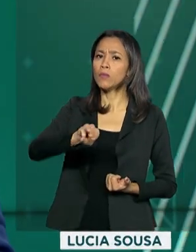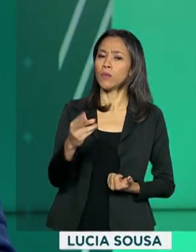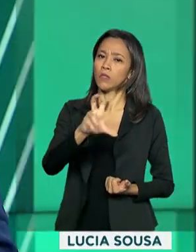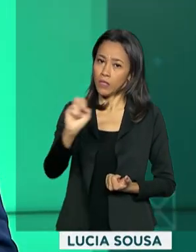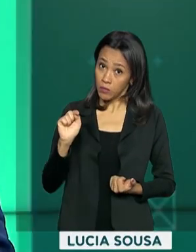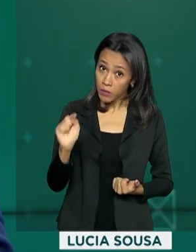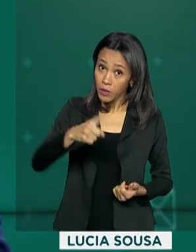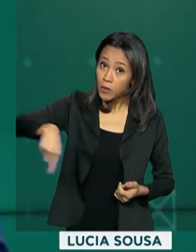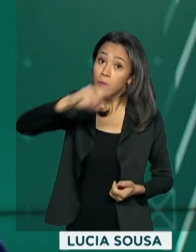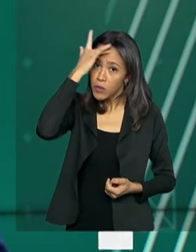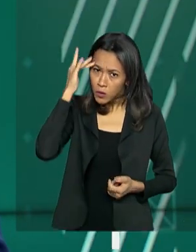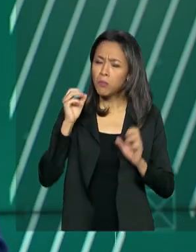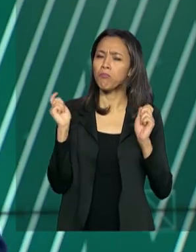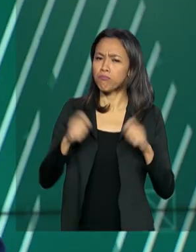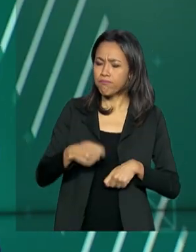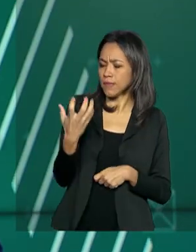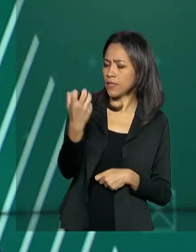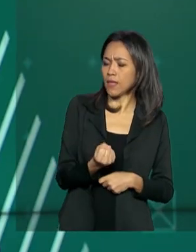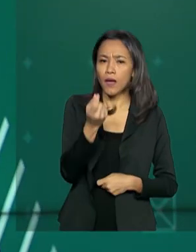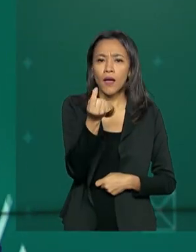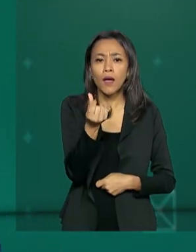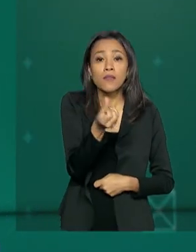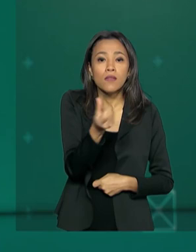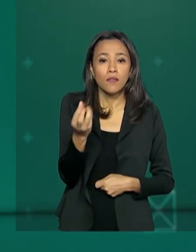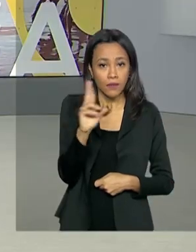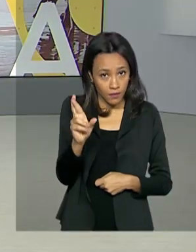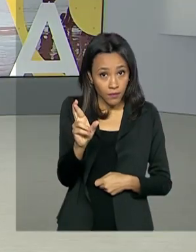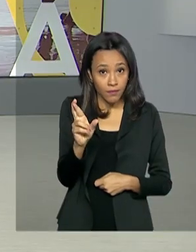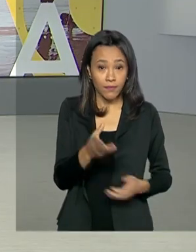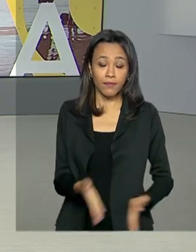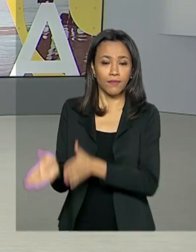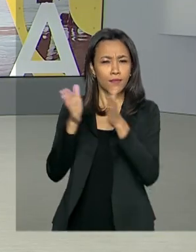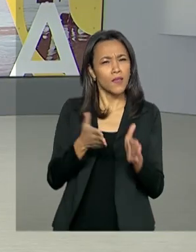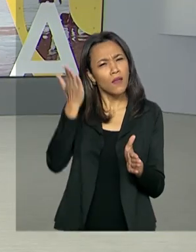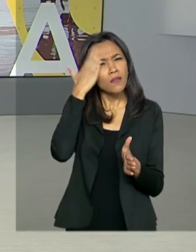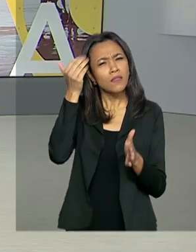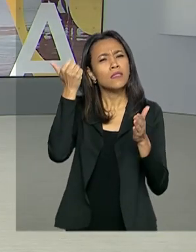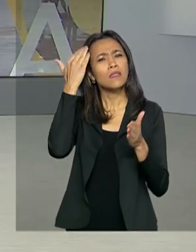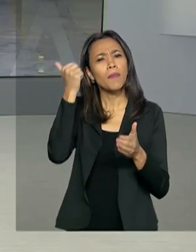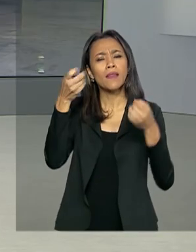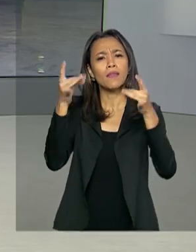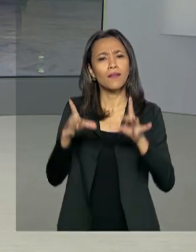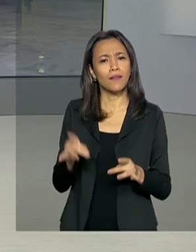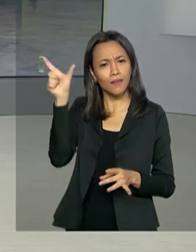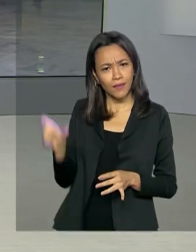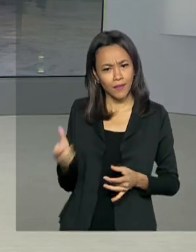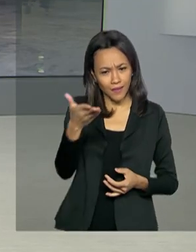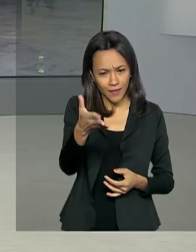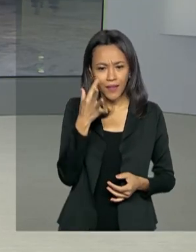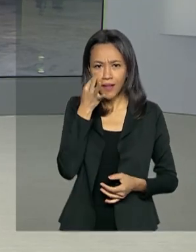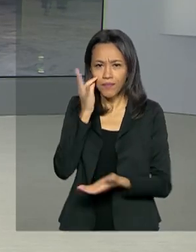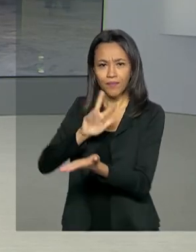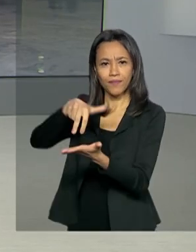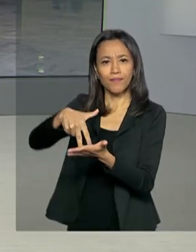trabalhadores poderão sacar os 600 reais em dinheiro. Vamos saber os detalhes então com Luciana Colares de Holanda. Ela está no